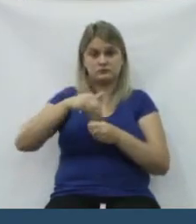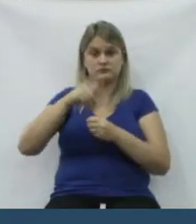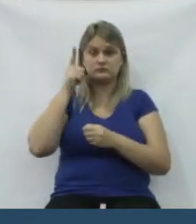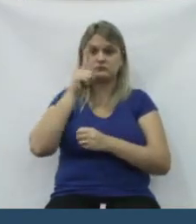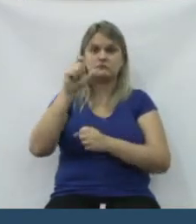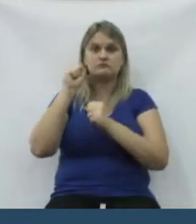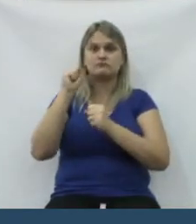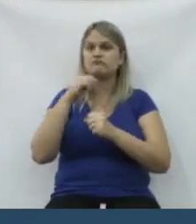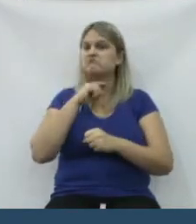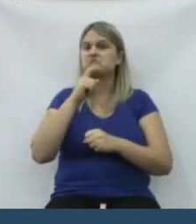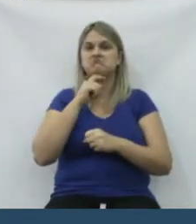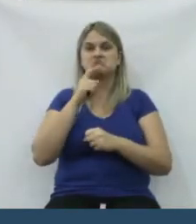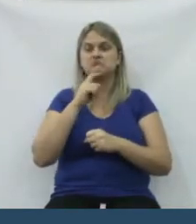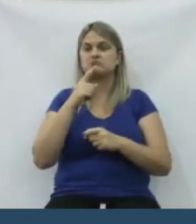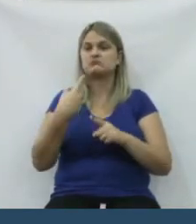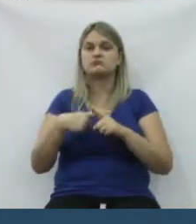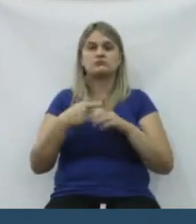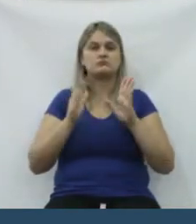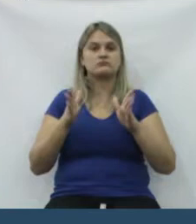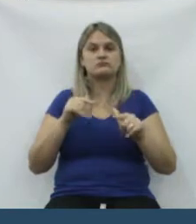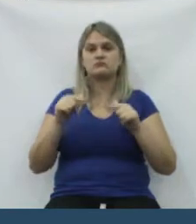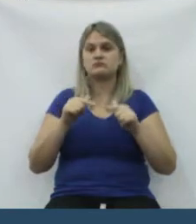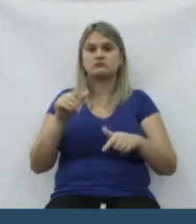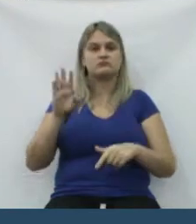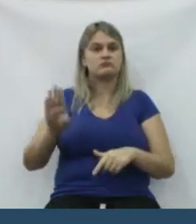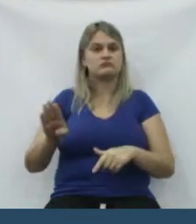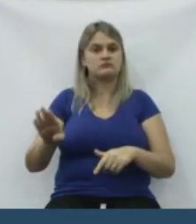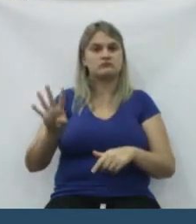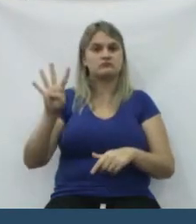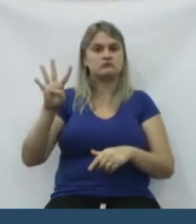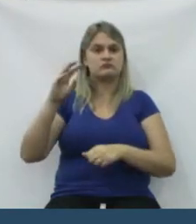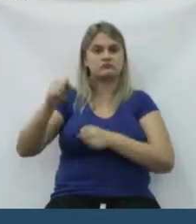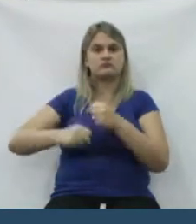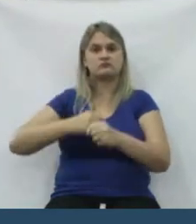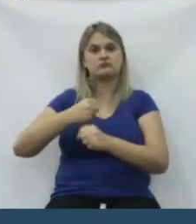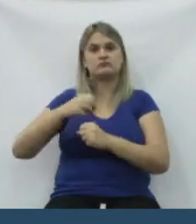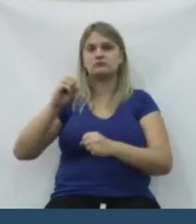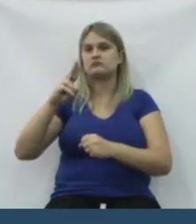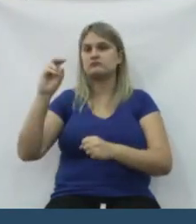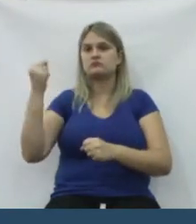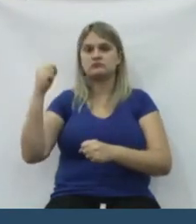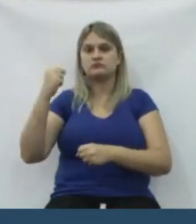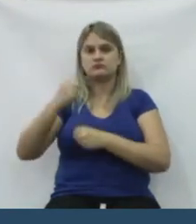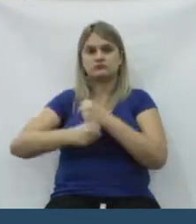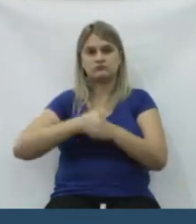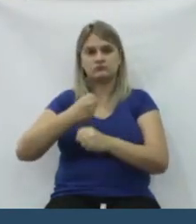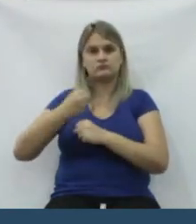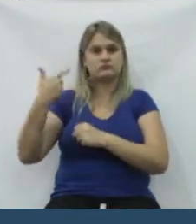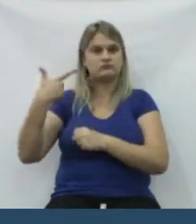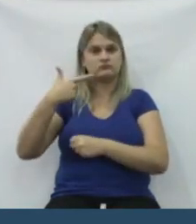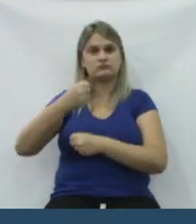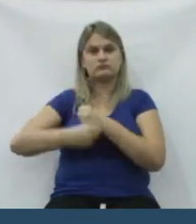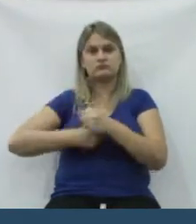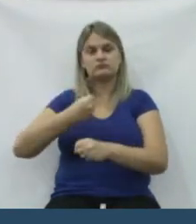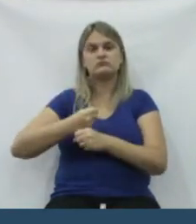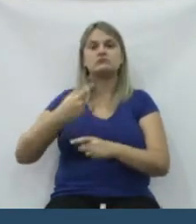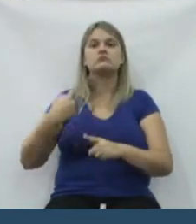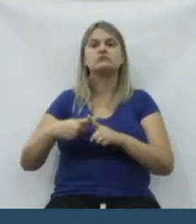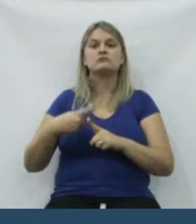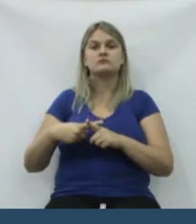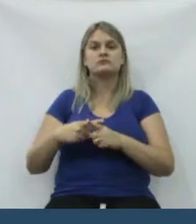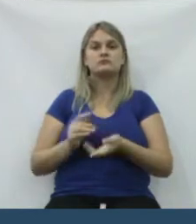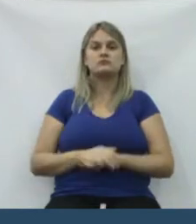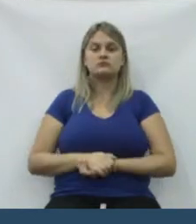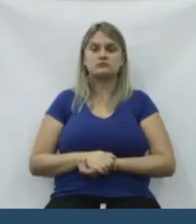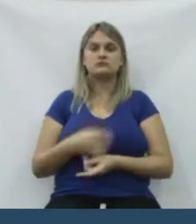daí não adianta querer, daí já está lá, assumiu, vai ficar 4 anos, 8 anos, 10 anos, 12 anos. Por quê?